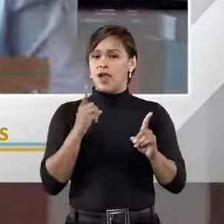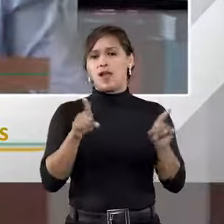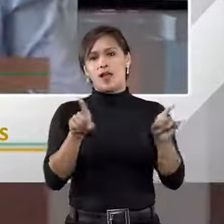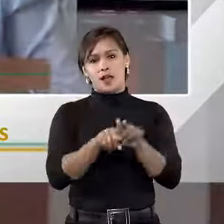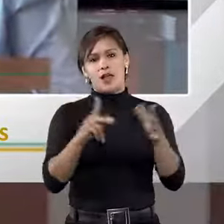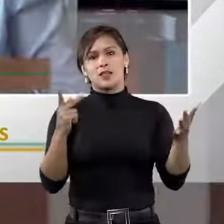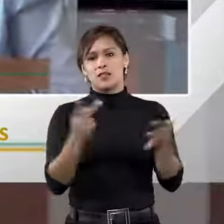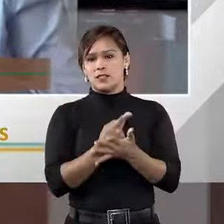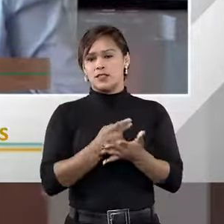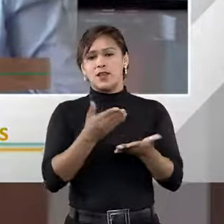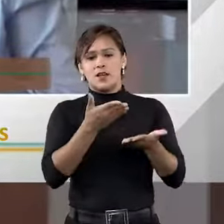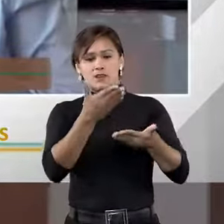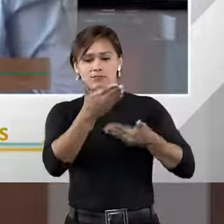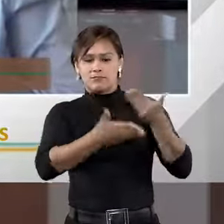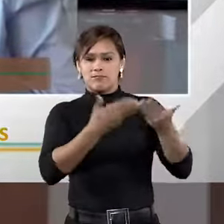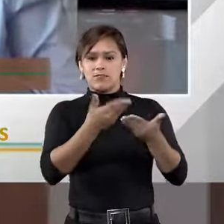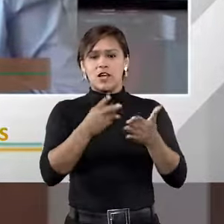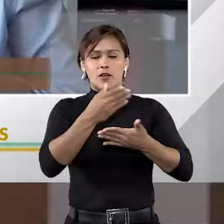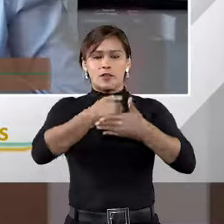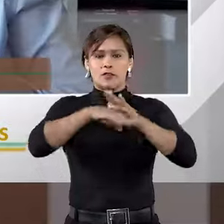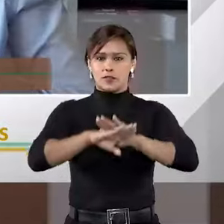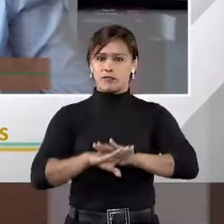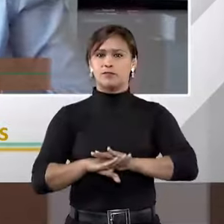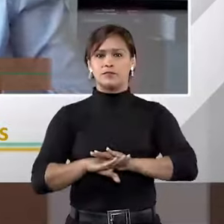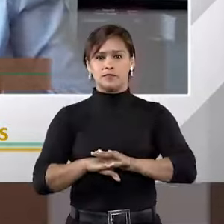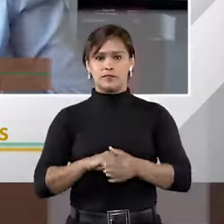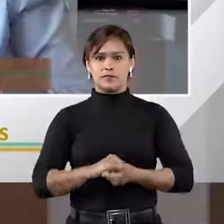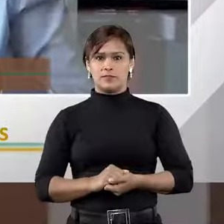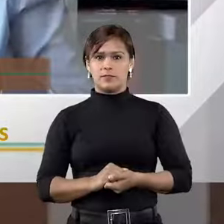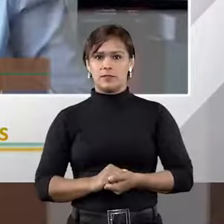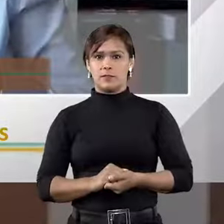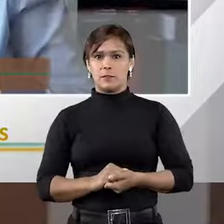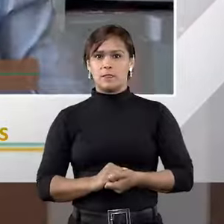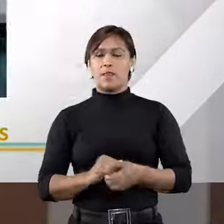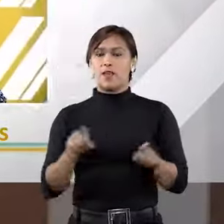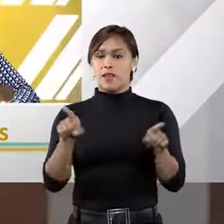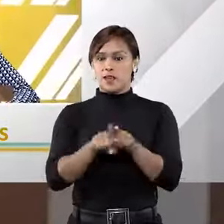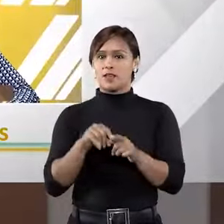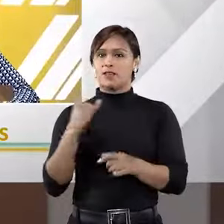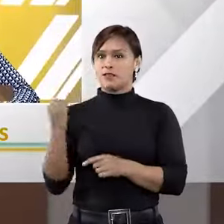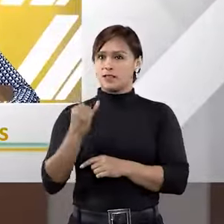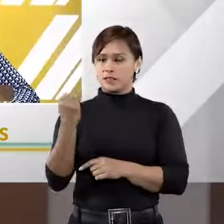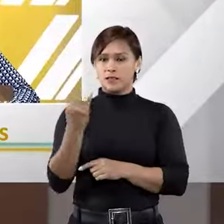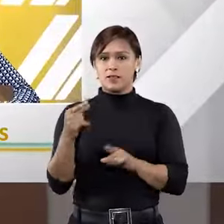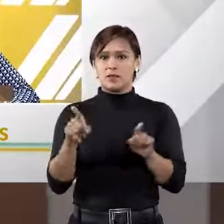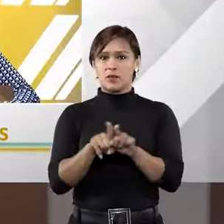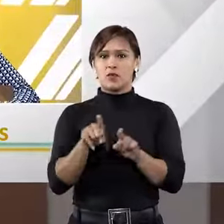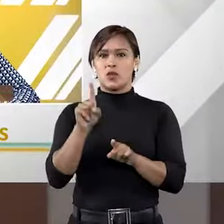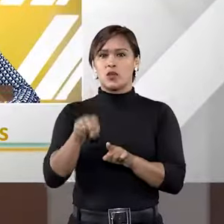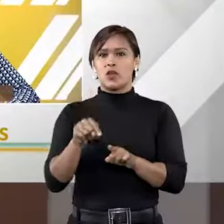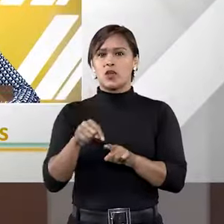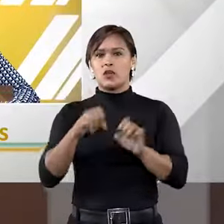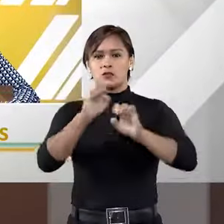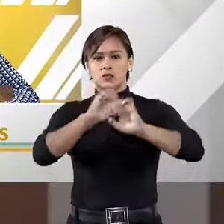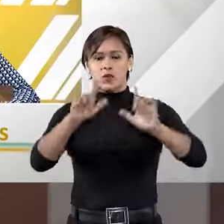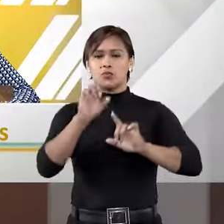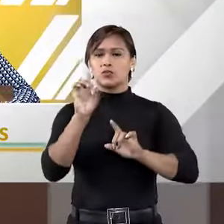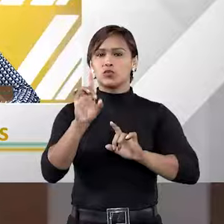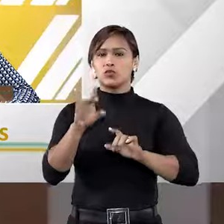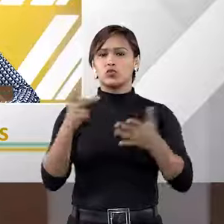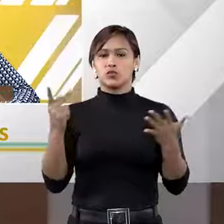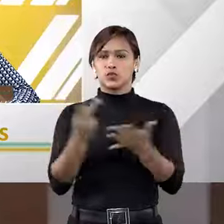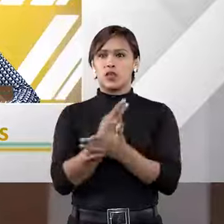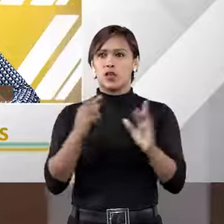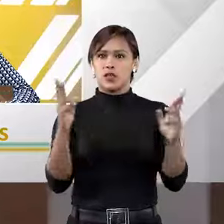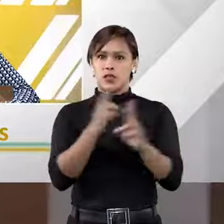provavelmente a parcialidade dele vai ser impugnada. Esse é um dado relevante. Não se revela só aquilo